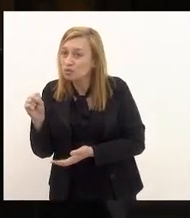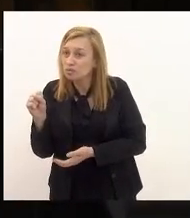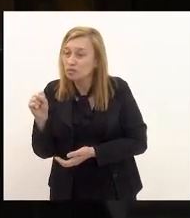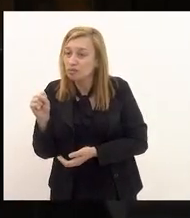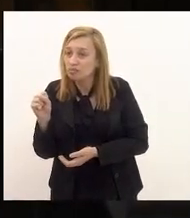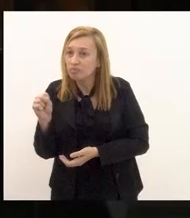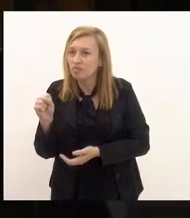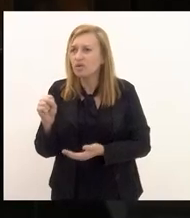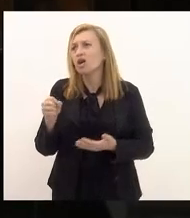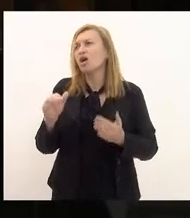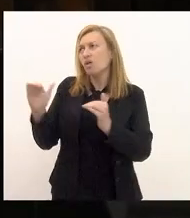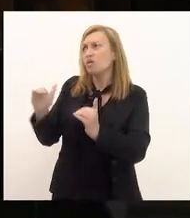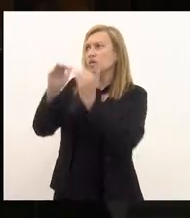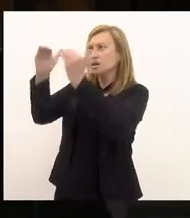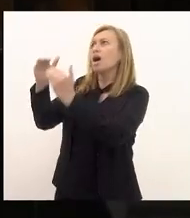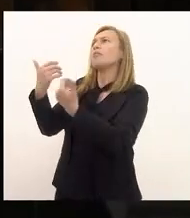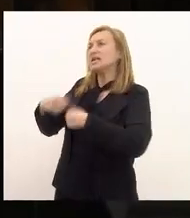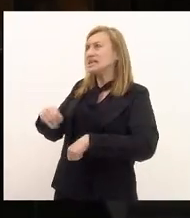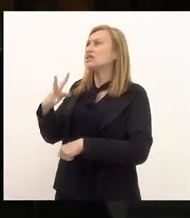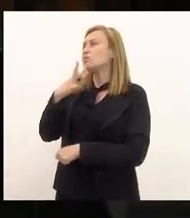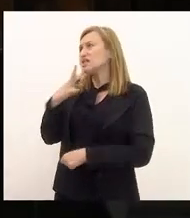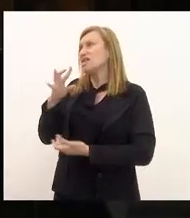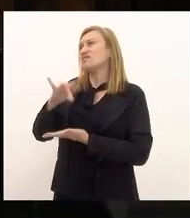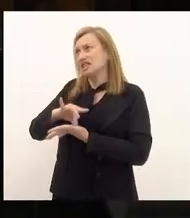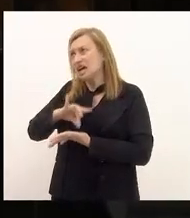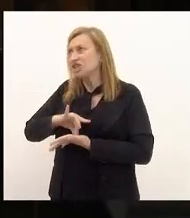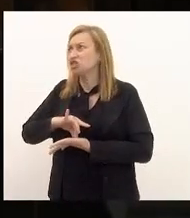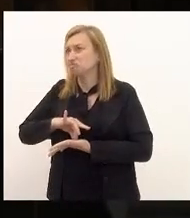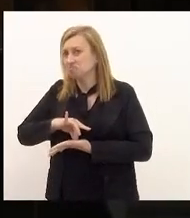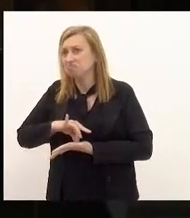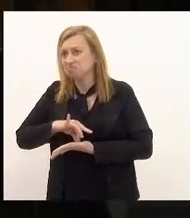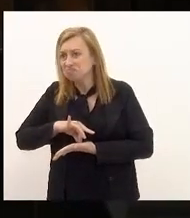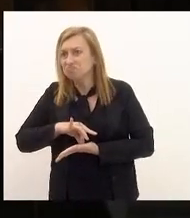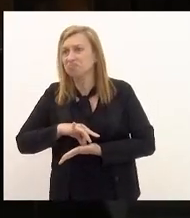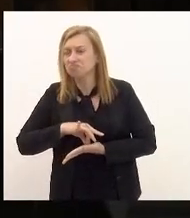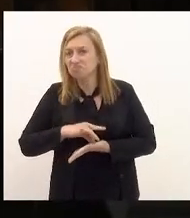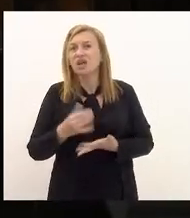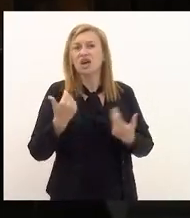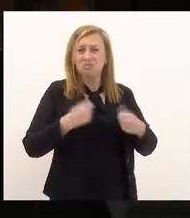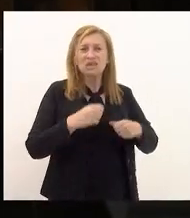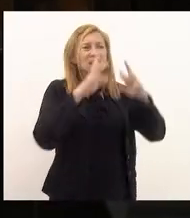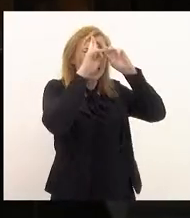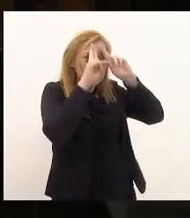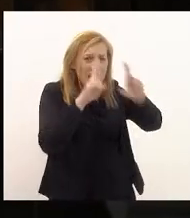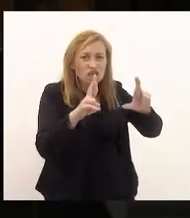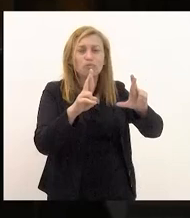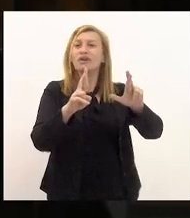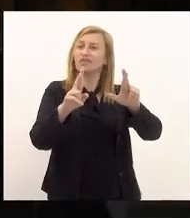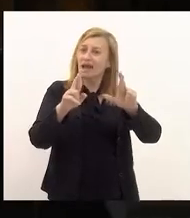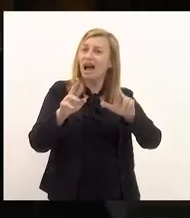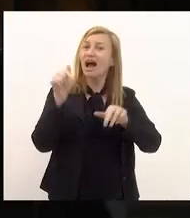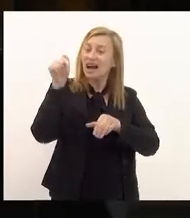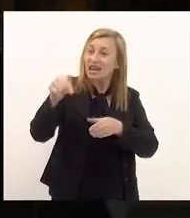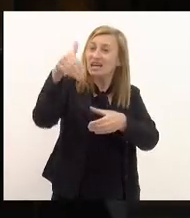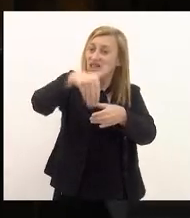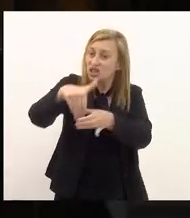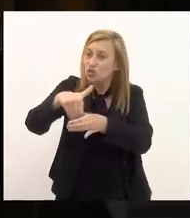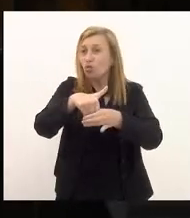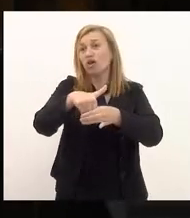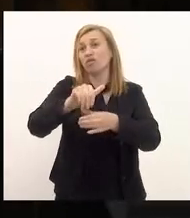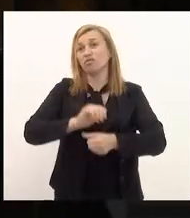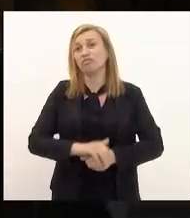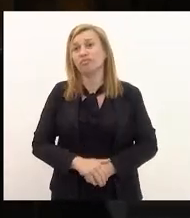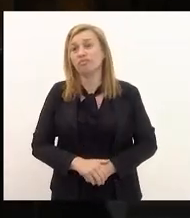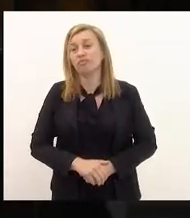vossas excelências precisam conhecer a verdade vossas excelências precisam respeitar sobretudo aquele que os elegeram